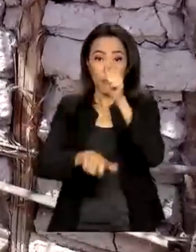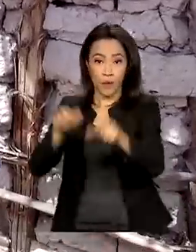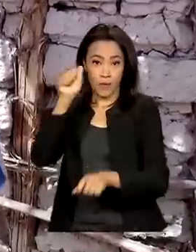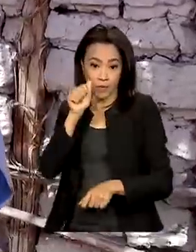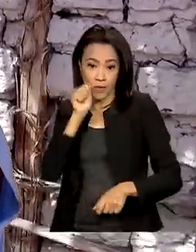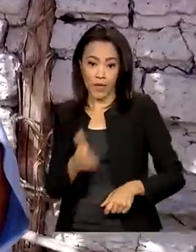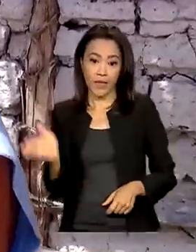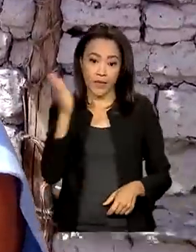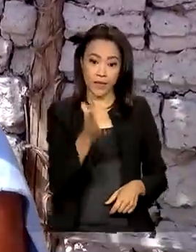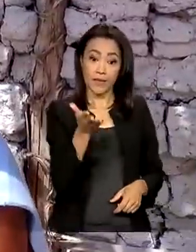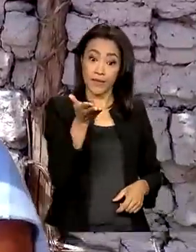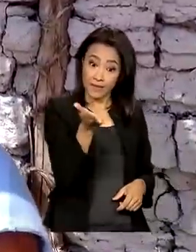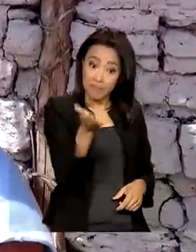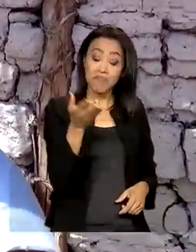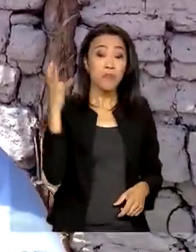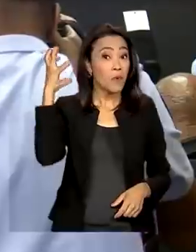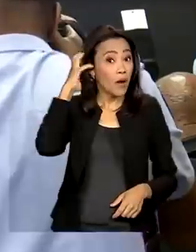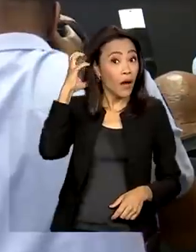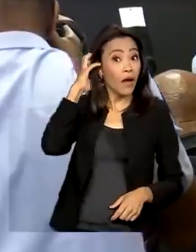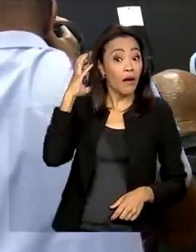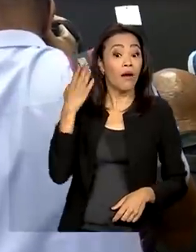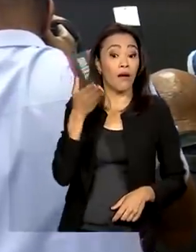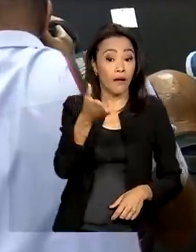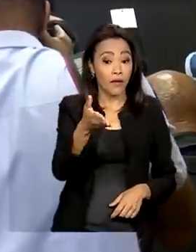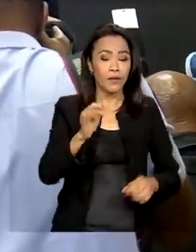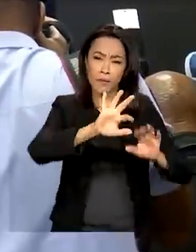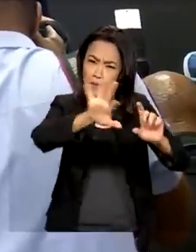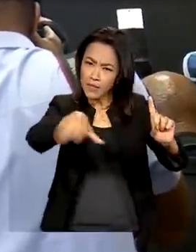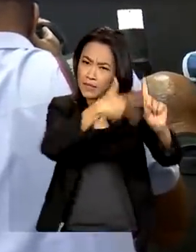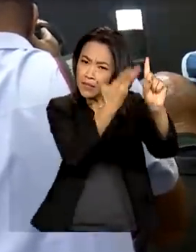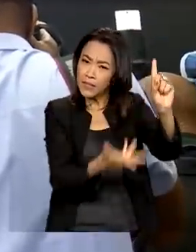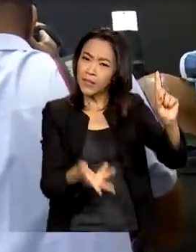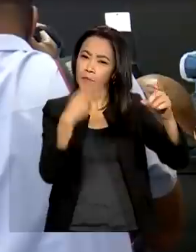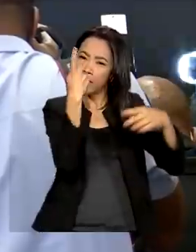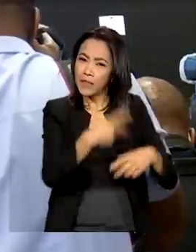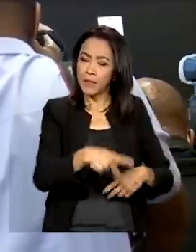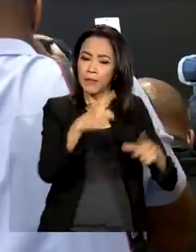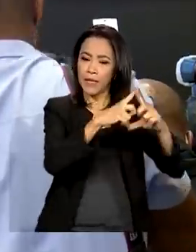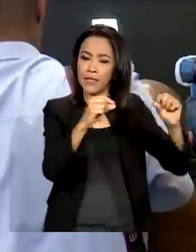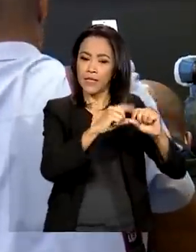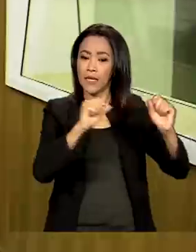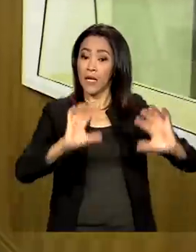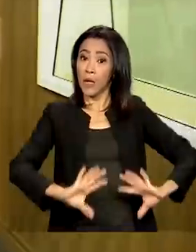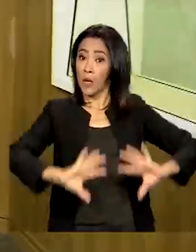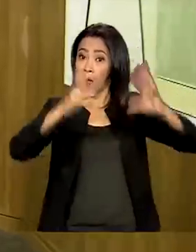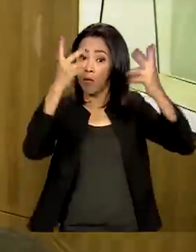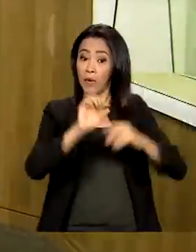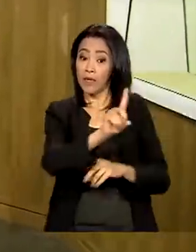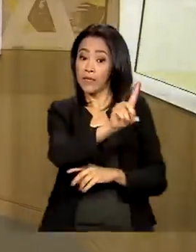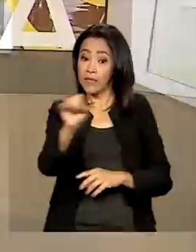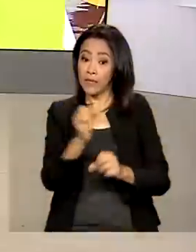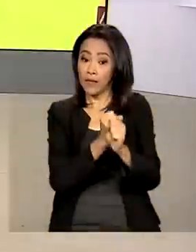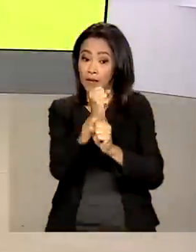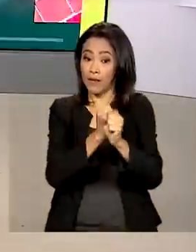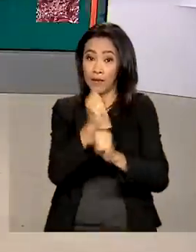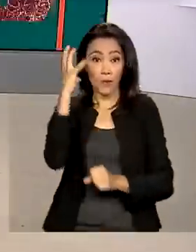Centenário, mas atual como nunca. Cerimônia em Brasília comemora os 100 anos do rádio no Brasil.